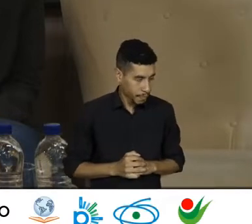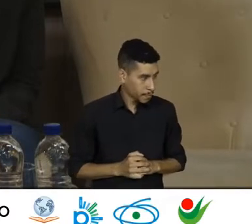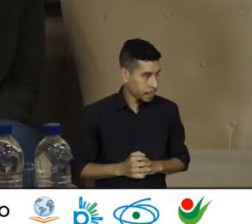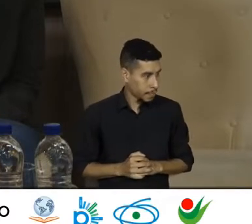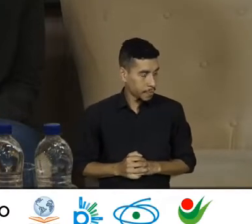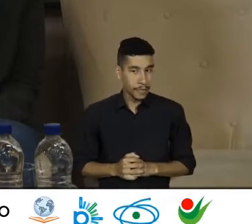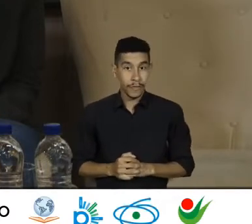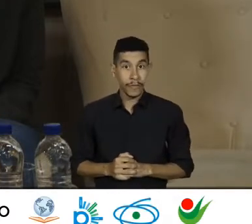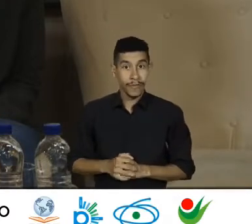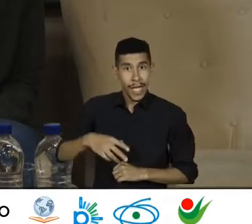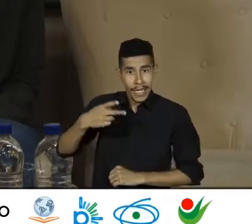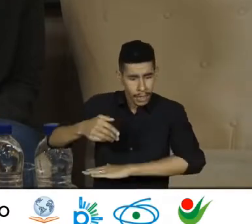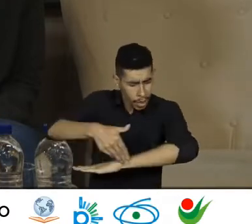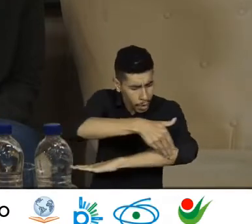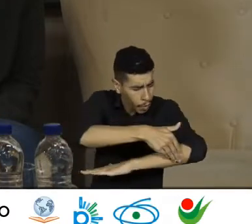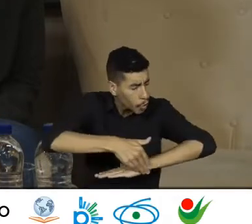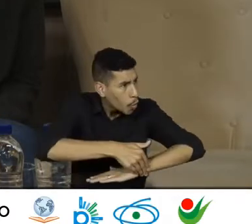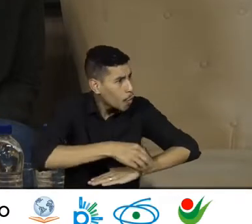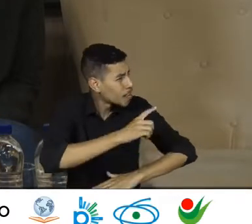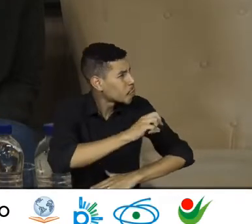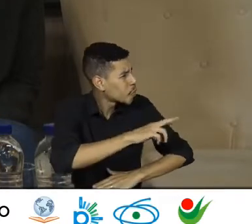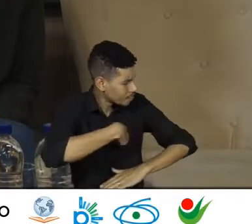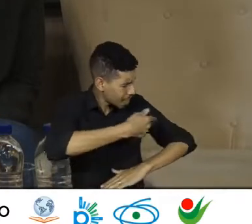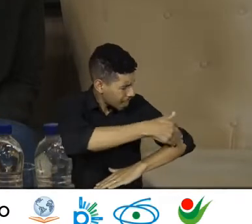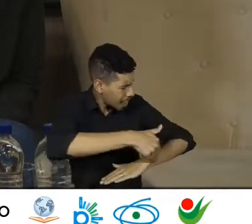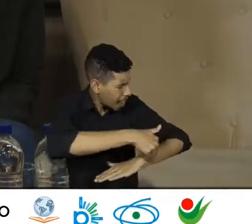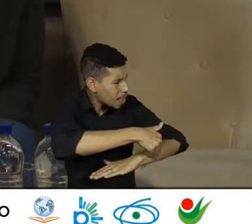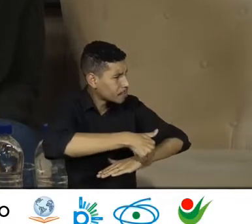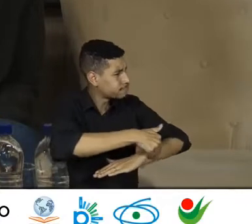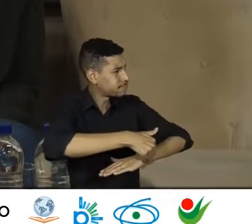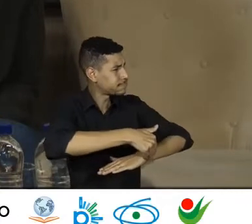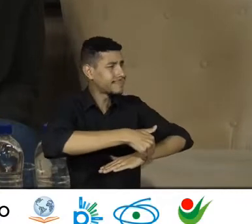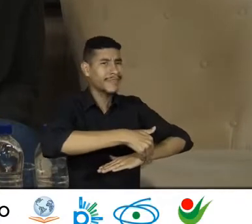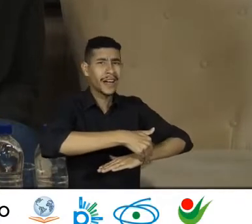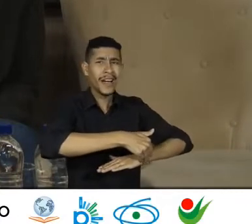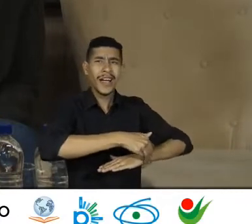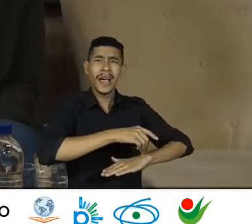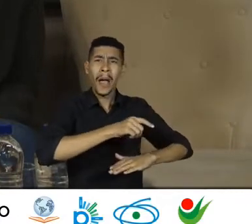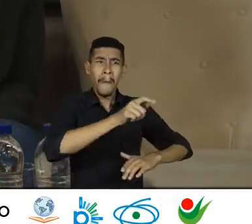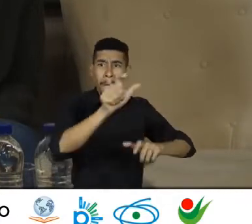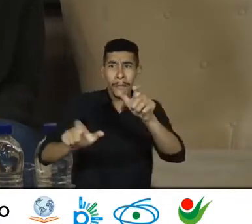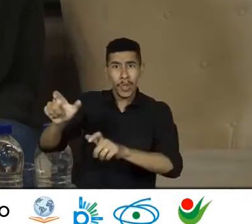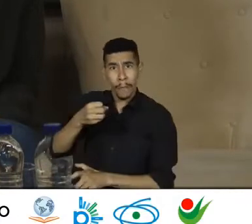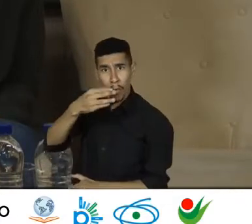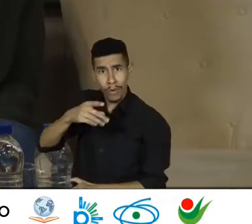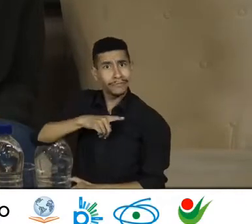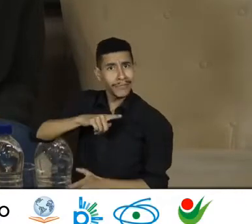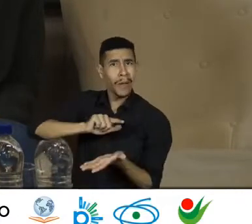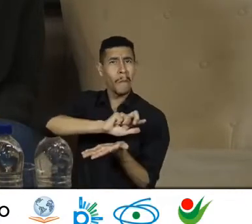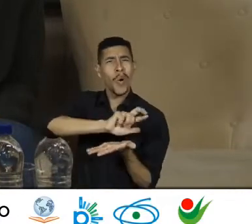Aqui na rua é doutor, tem gente boa também.